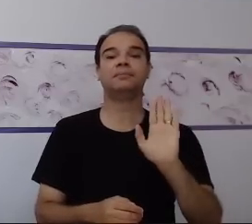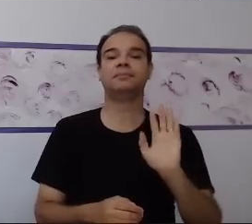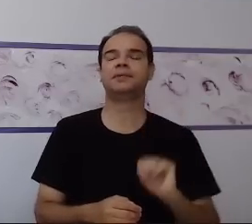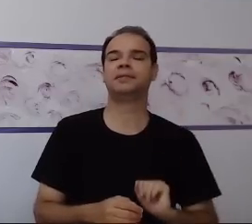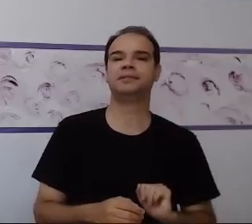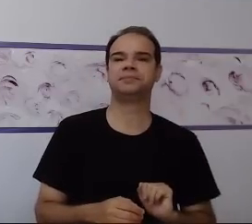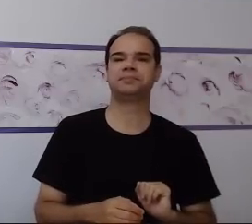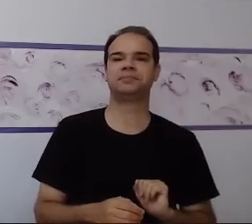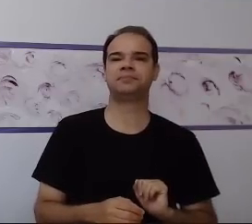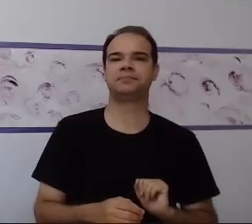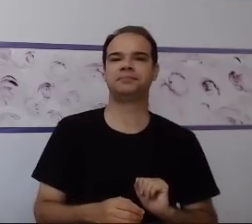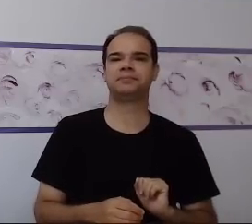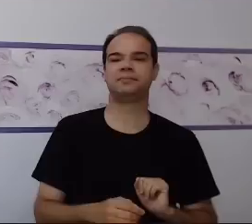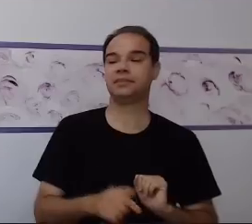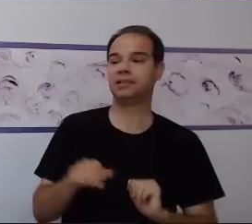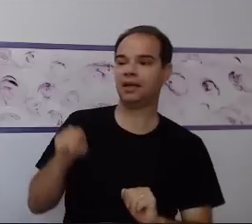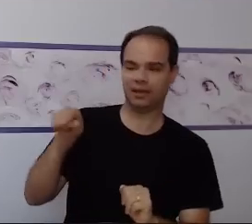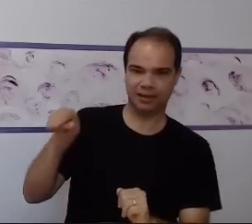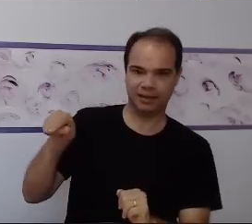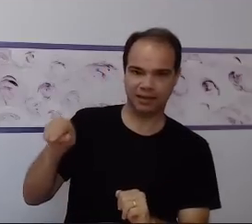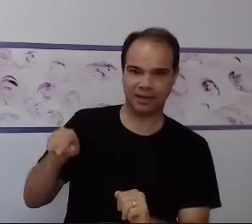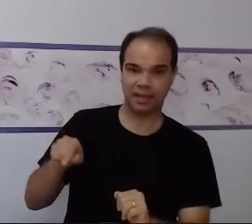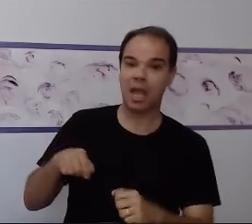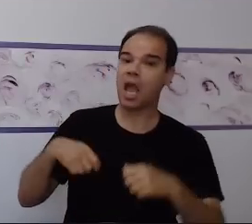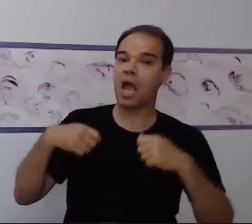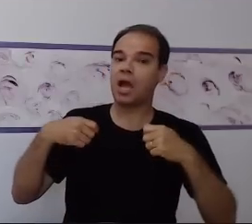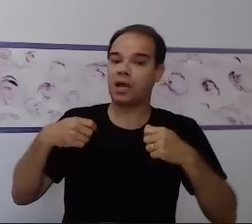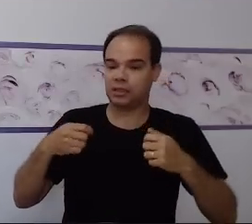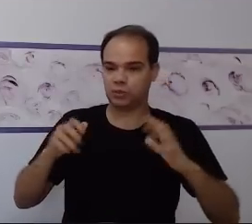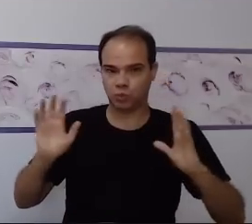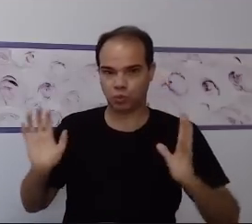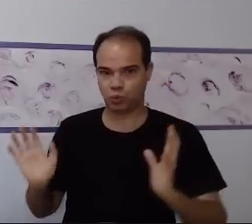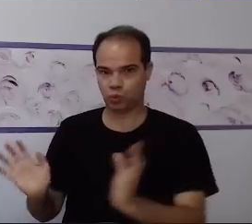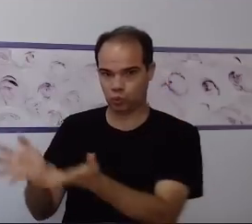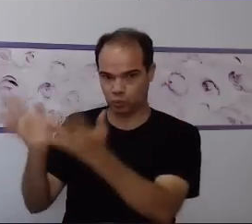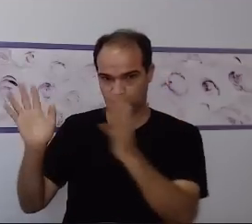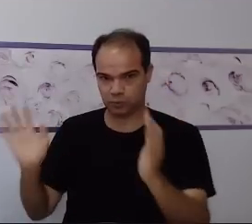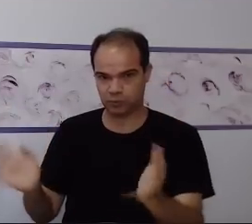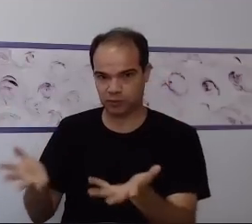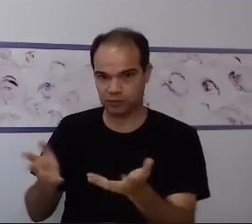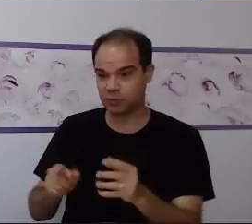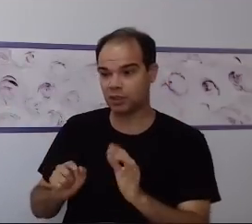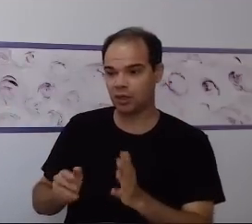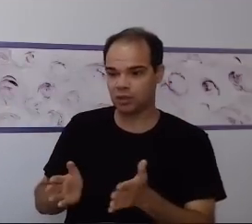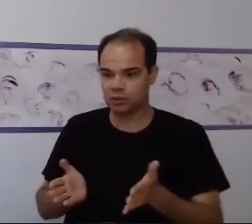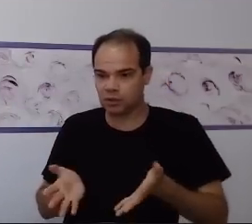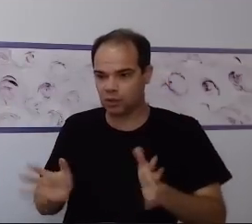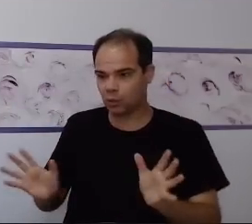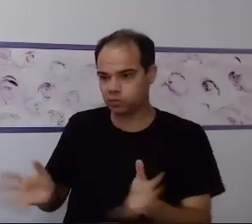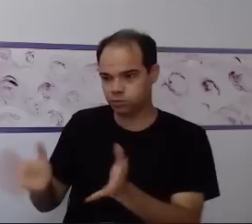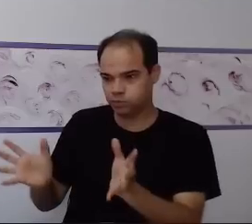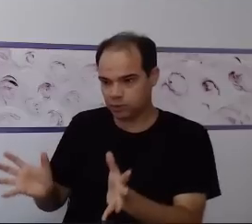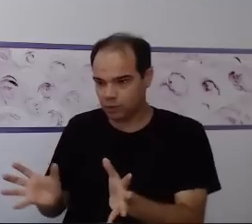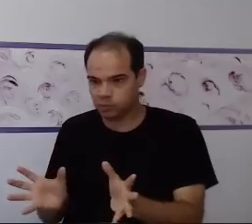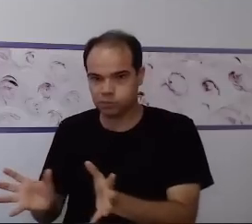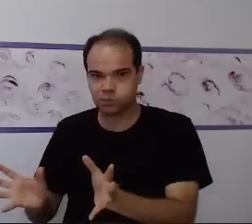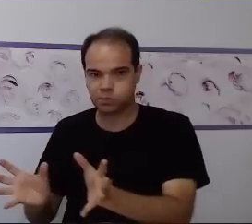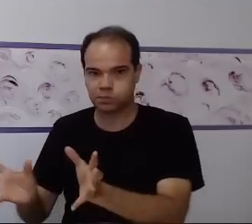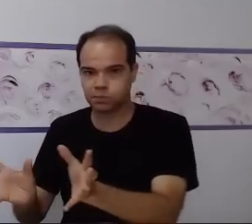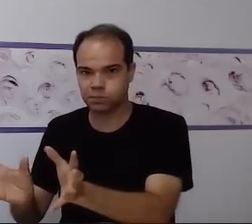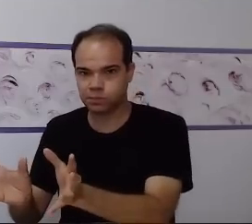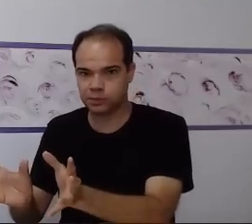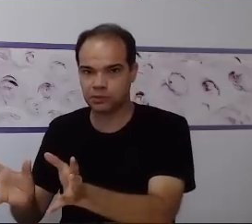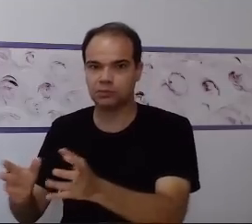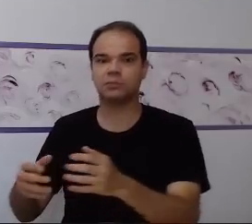dependendo da situação, precisa de um reforço, de um direcionamento maior, de uma intervenção mais